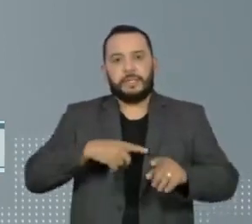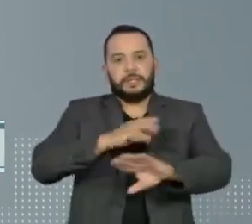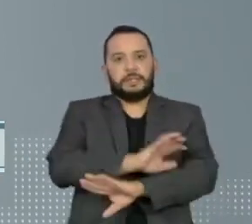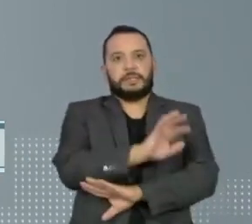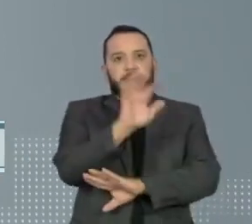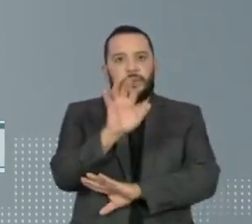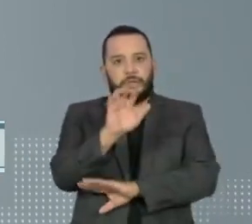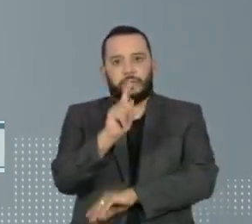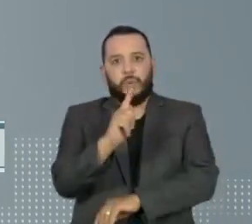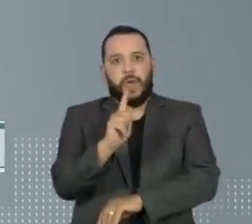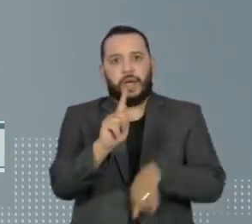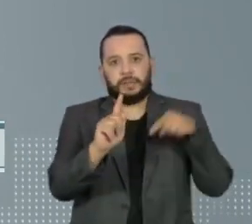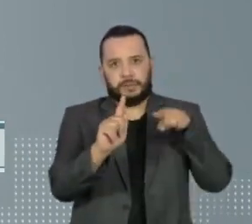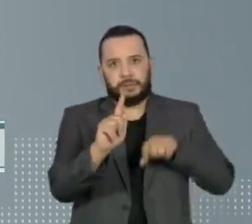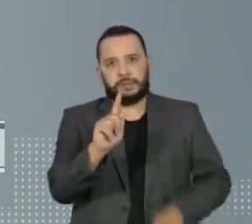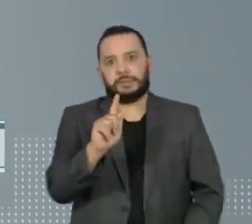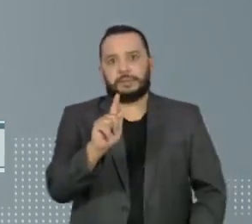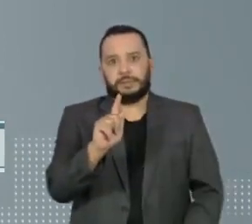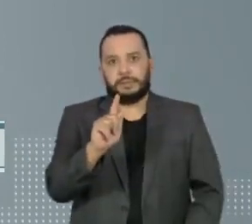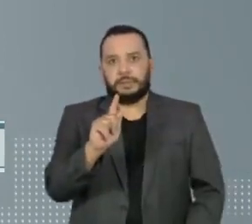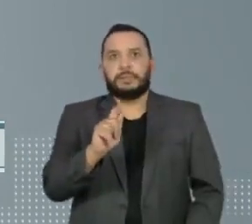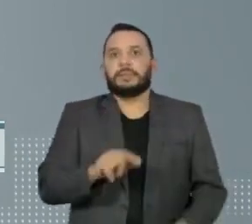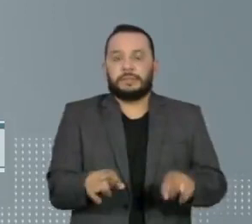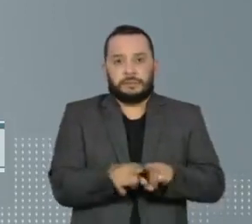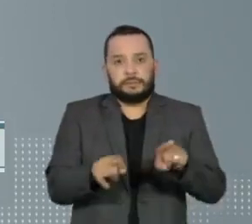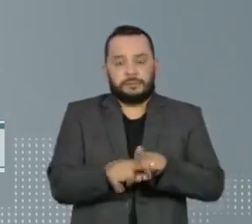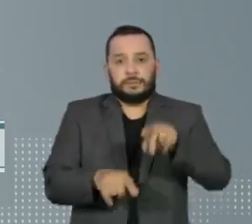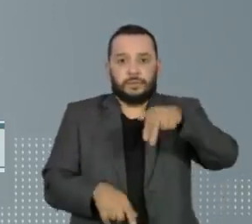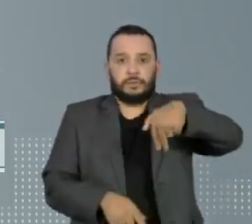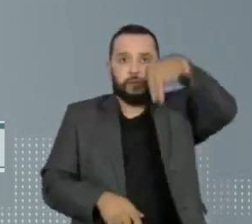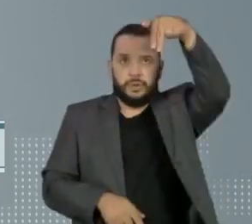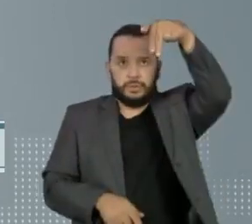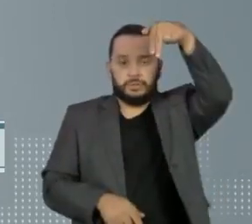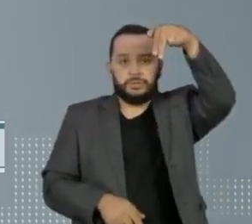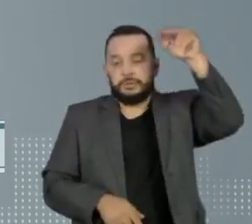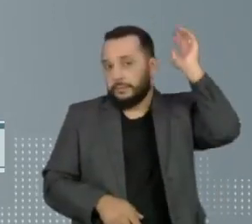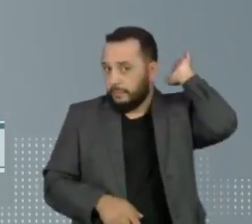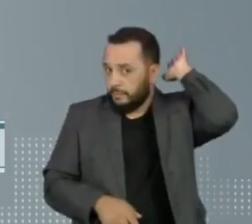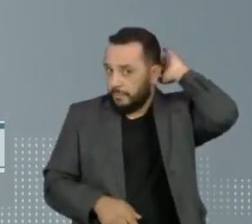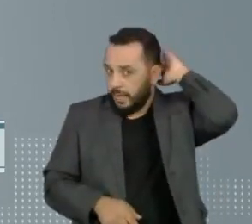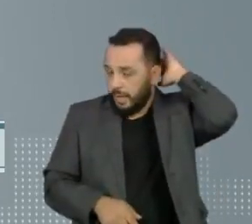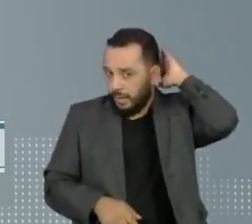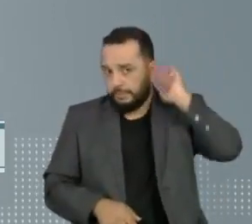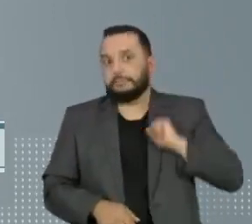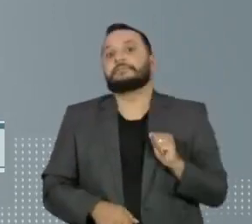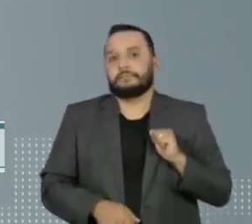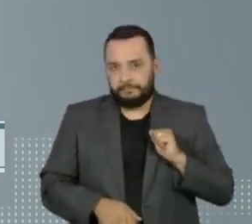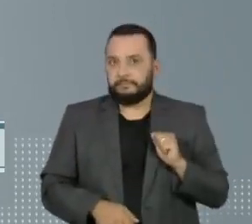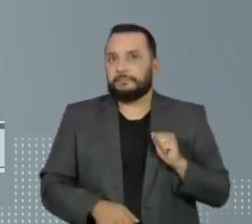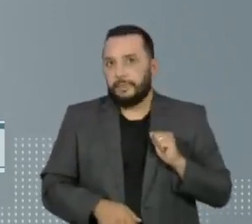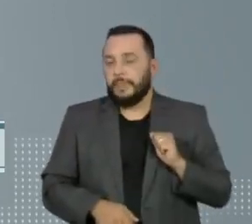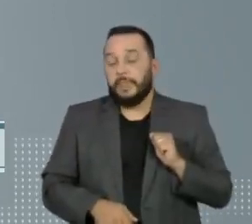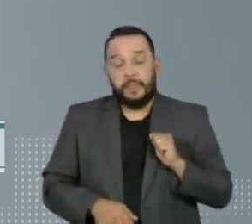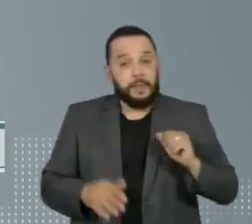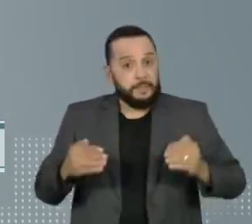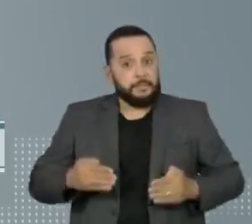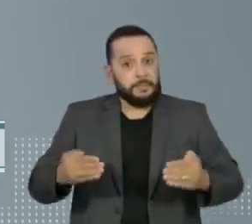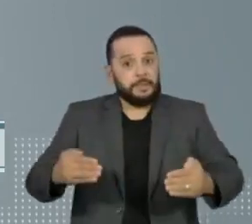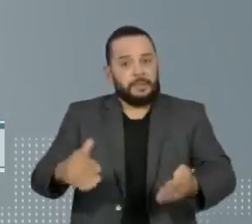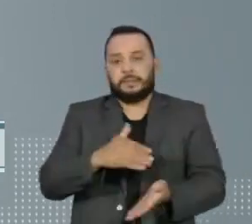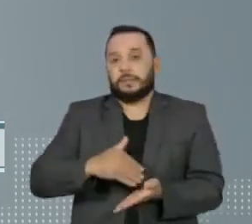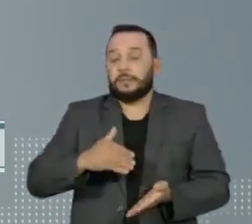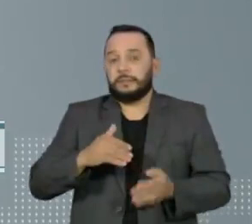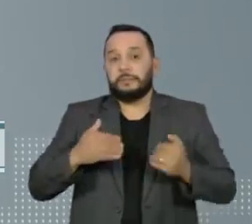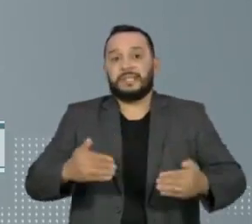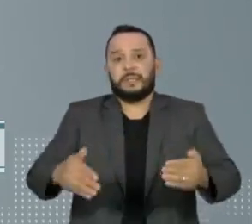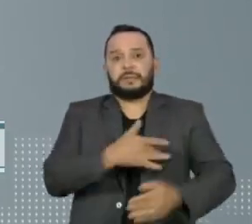principal foco está em Goiás. E na região norte, o estado mais atingido é o Pará. Segundo o Ministério da Saúde,